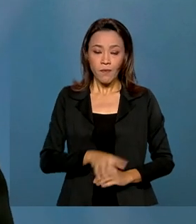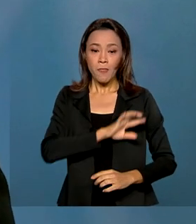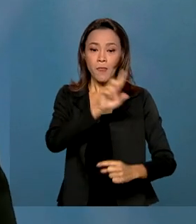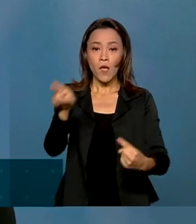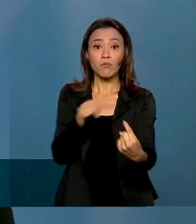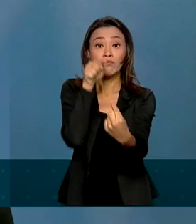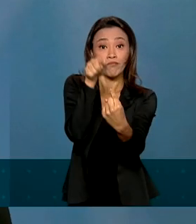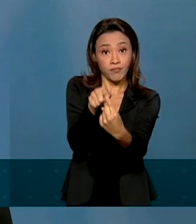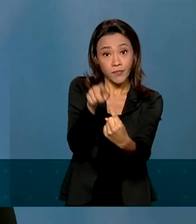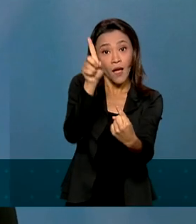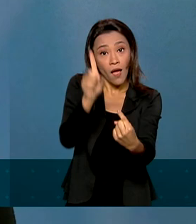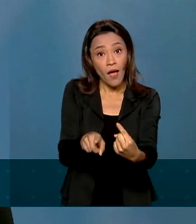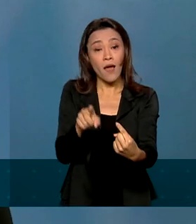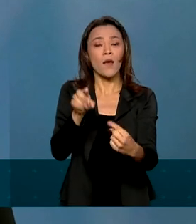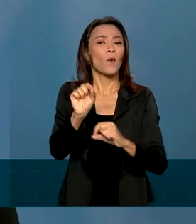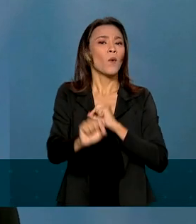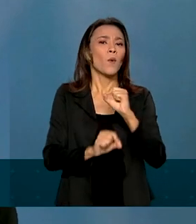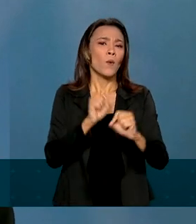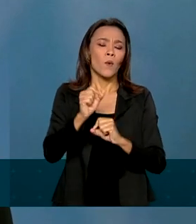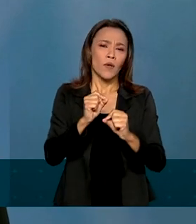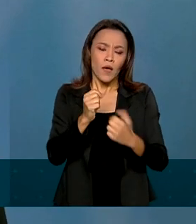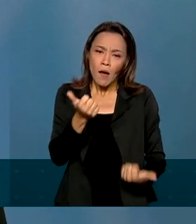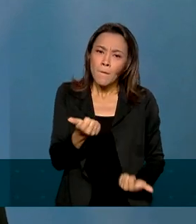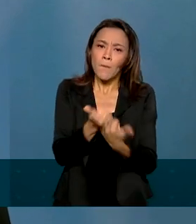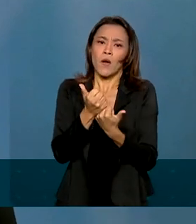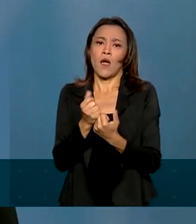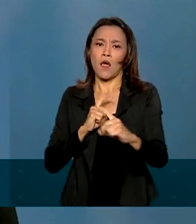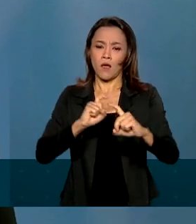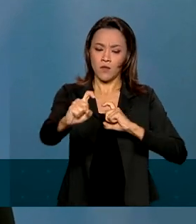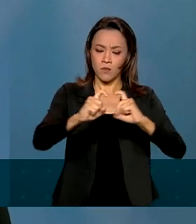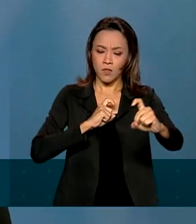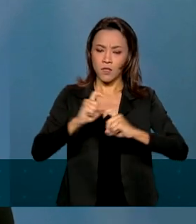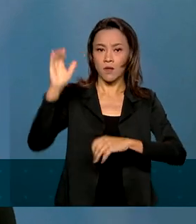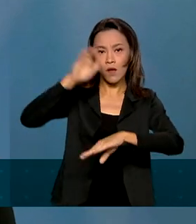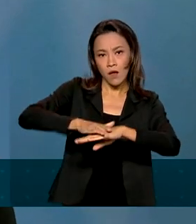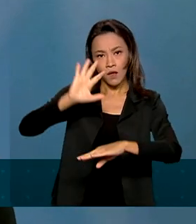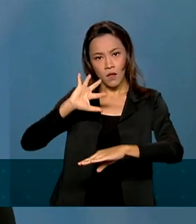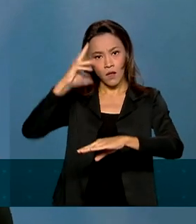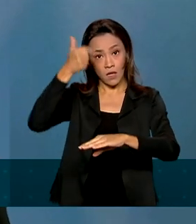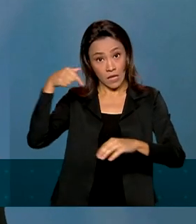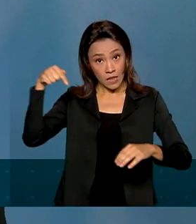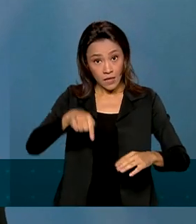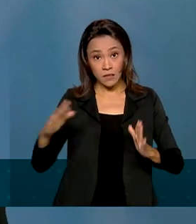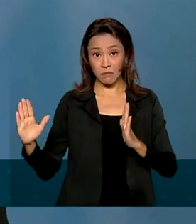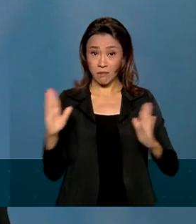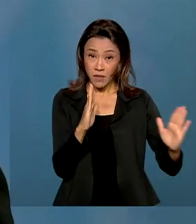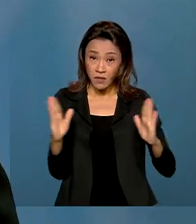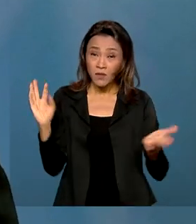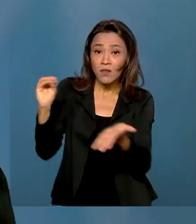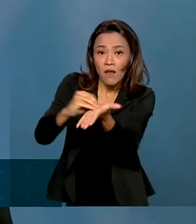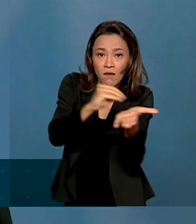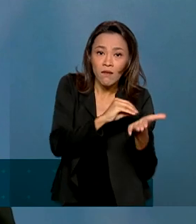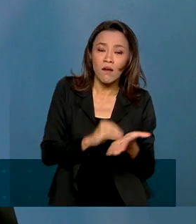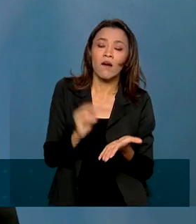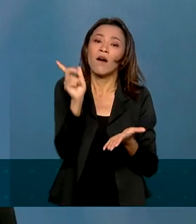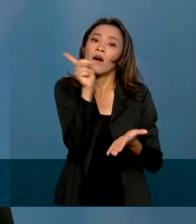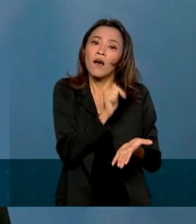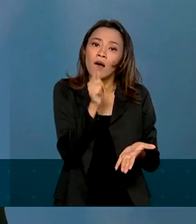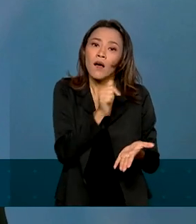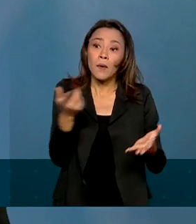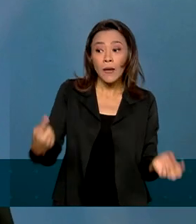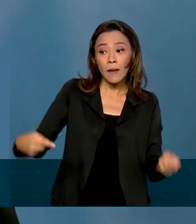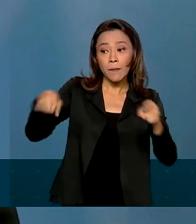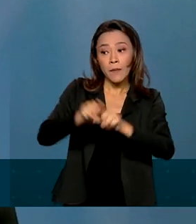fortalecer a governança do processo decisório neste momento de crise hídrica. Em parceria com a